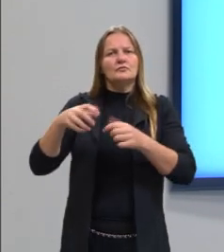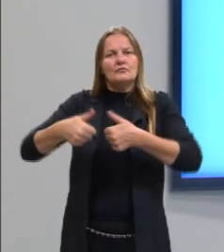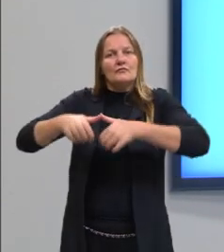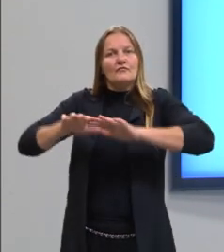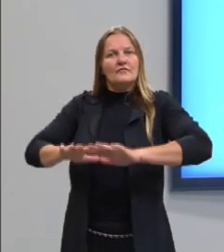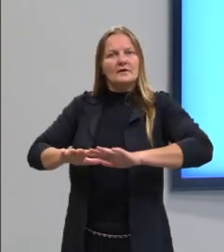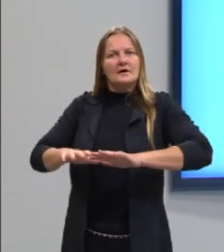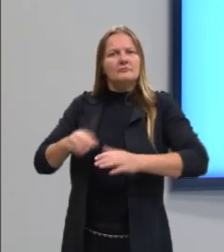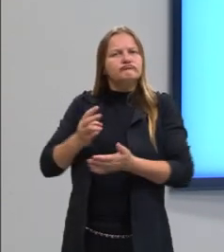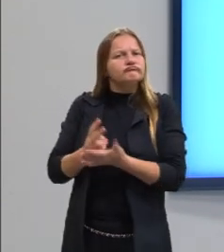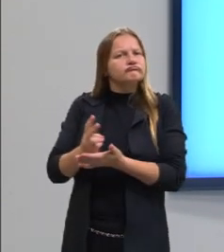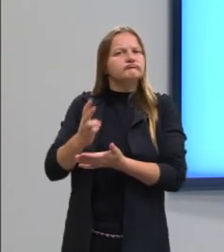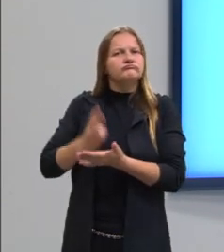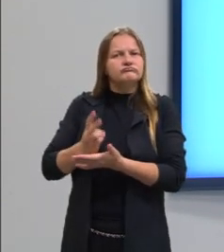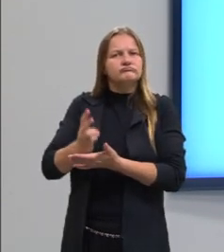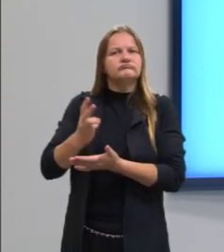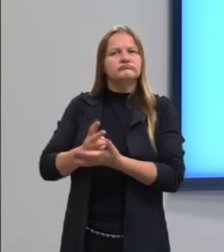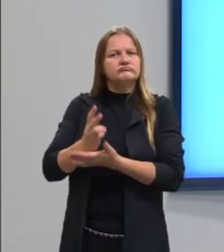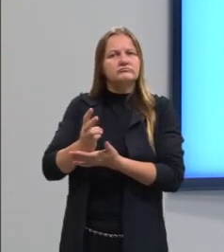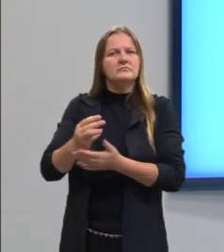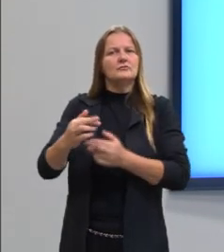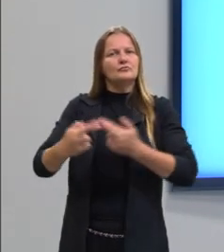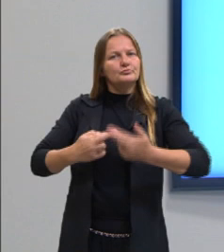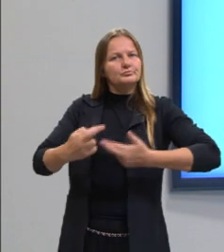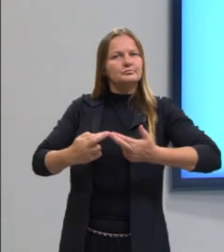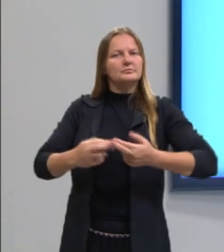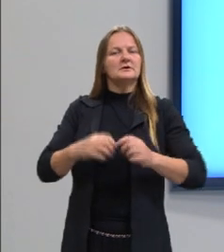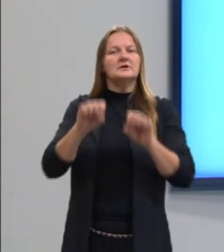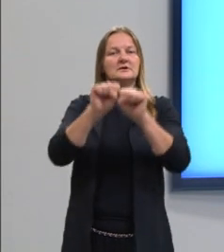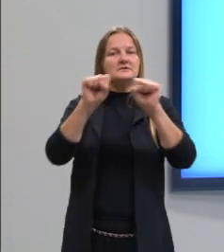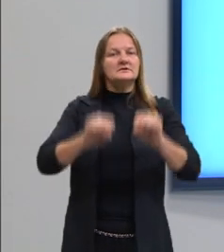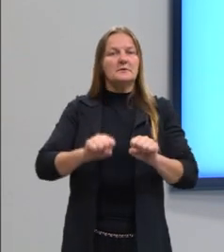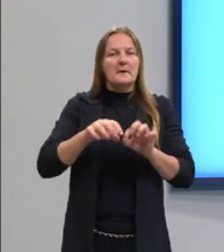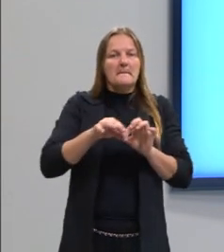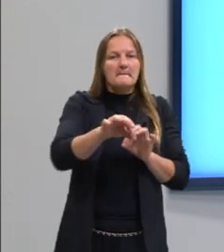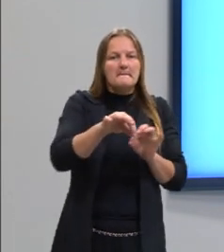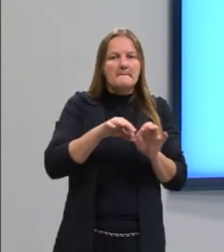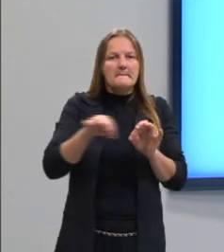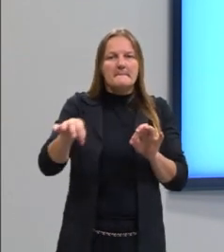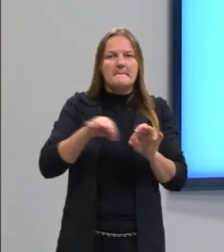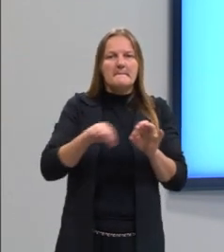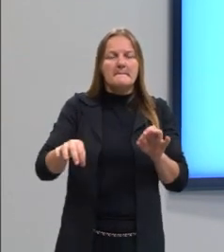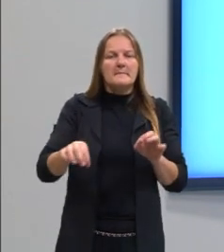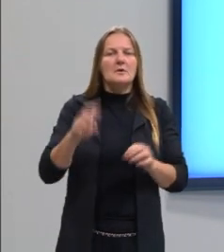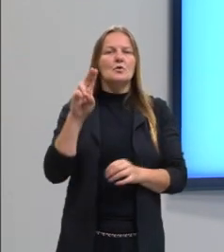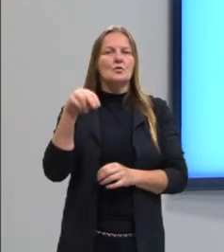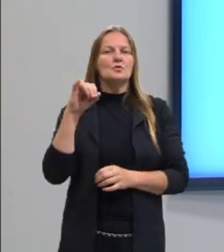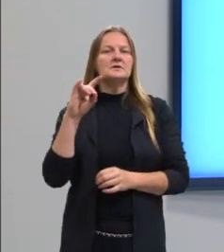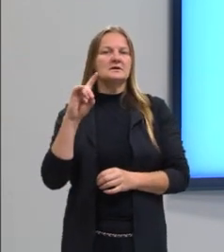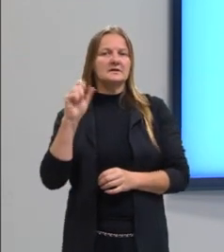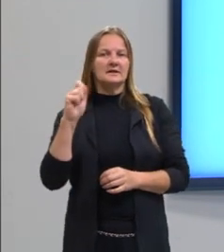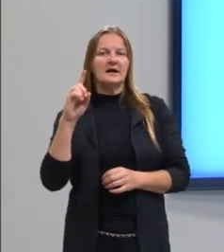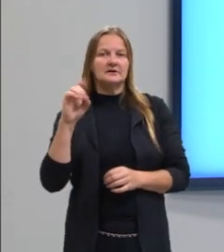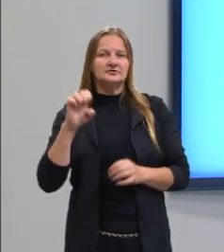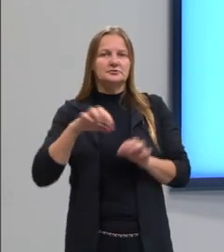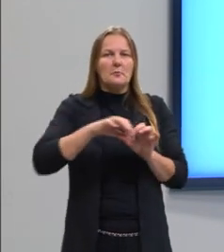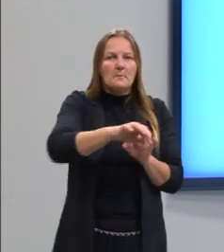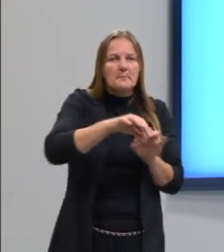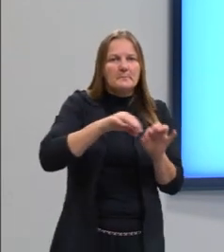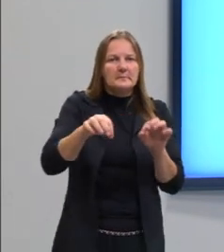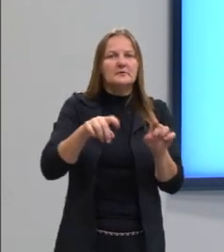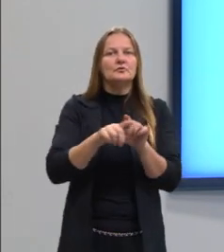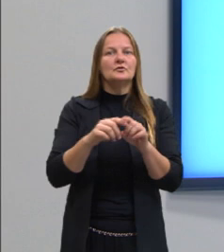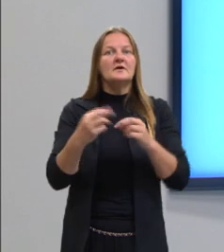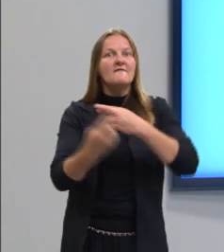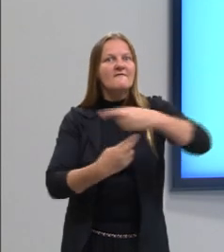precisa, então, estabelecer sistemas métricos, sistemas de unidade, medidas e tudo isso que envolve a